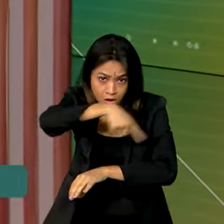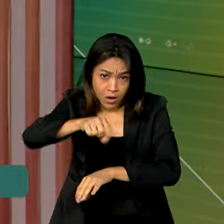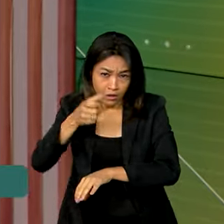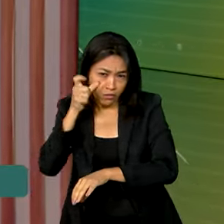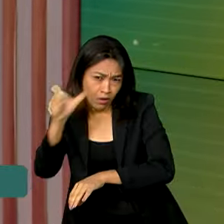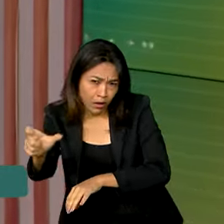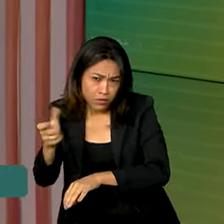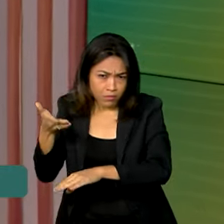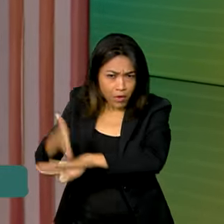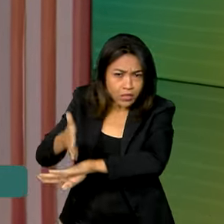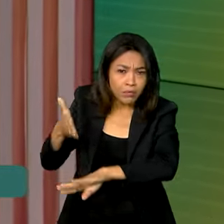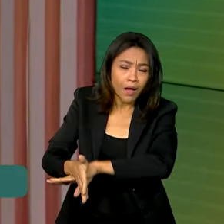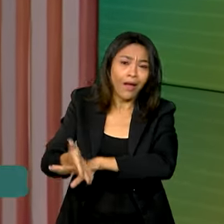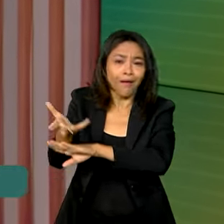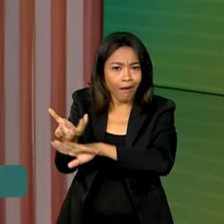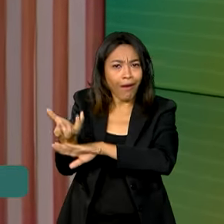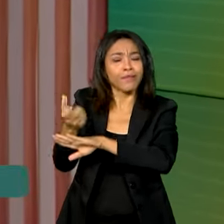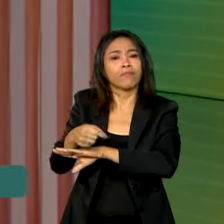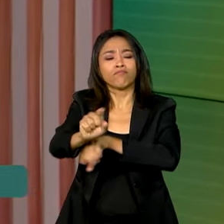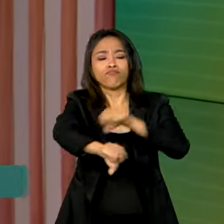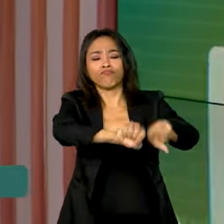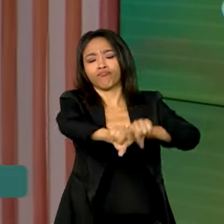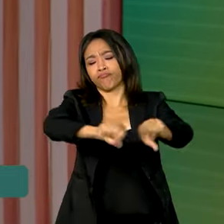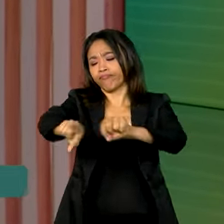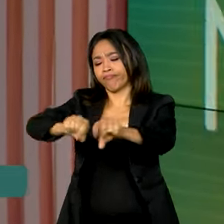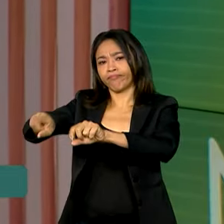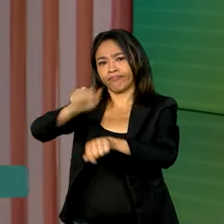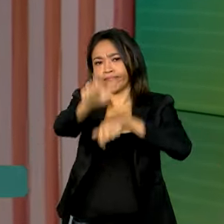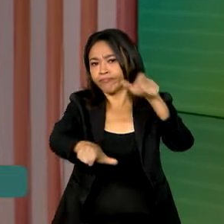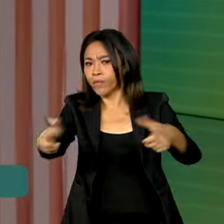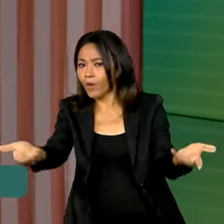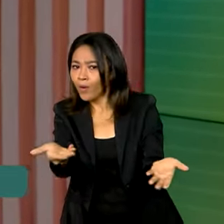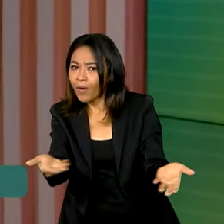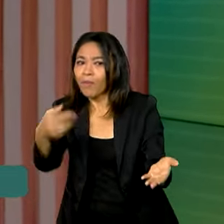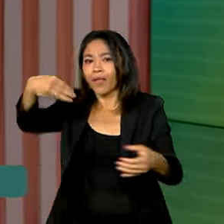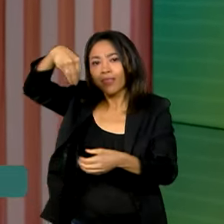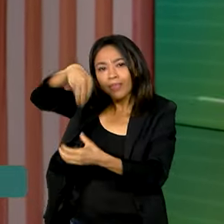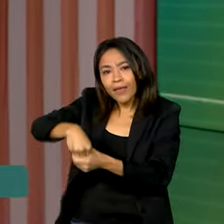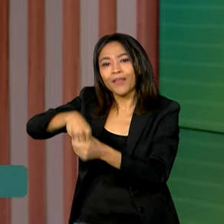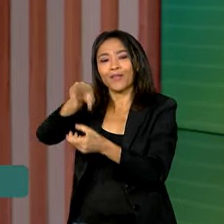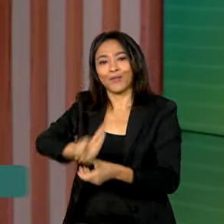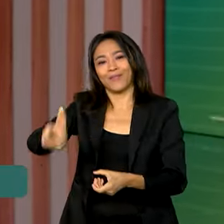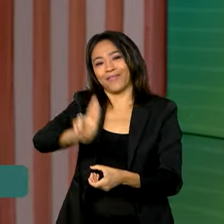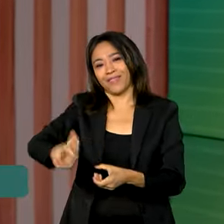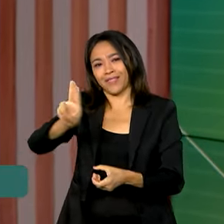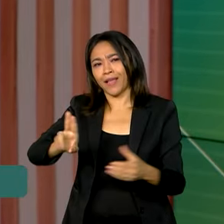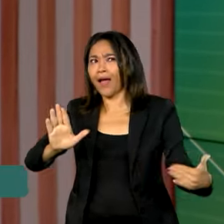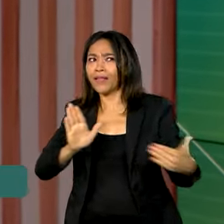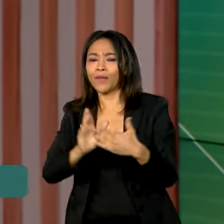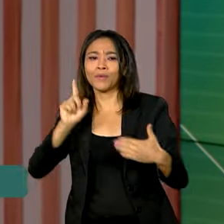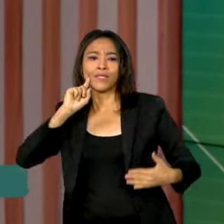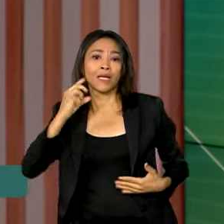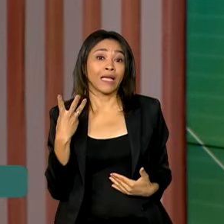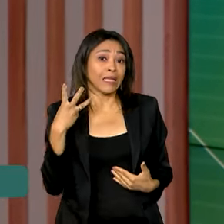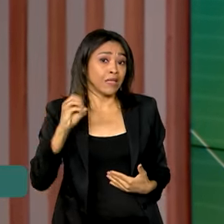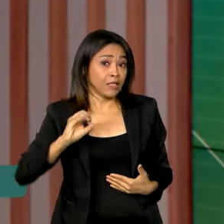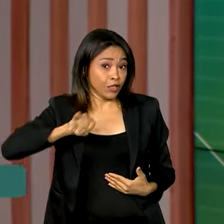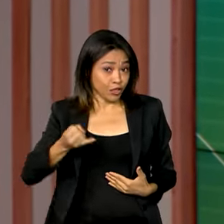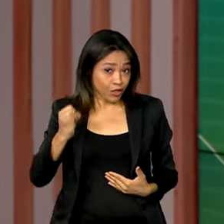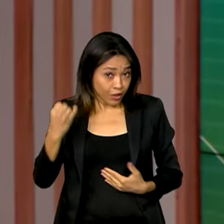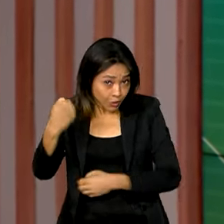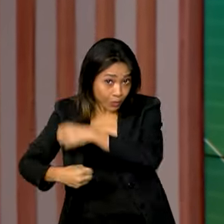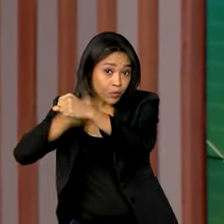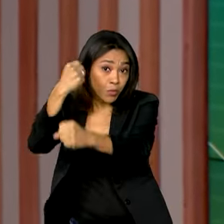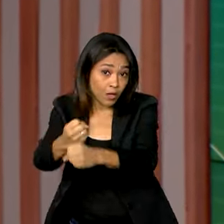participar do programa devem selecionar os candidatos por meio de processos internos até 30 de janeiro do ano que vem.